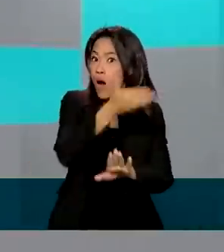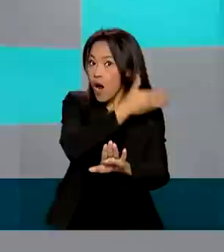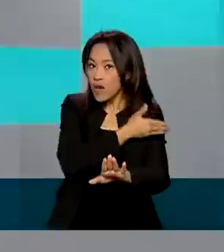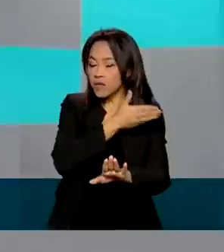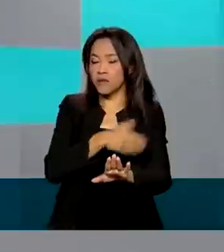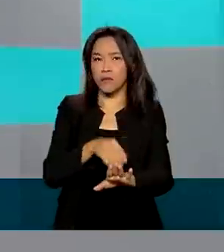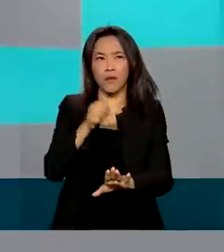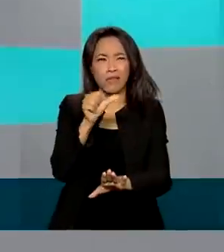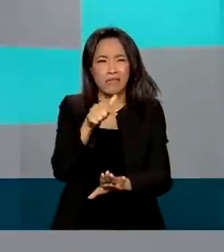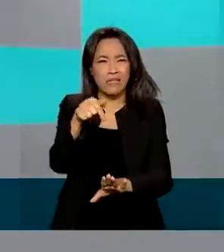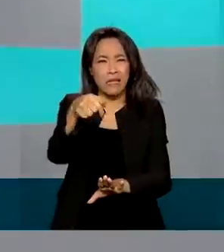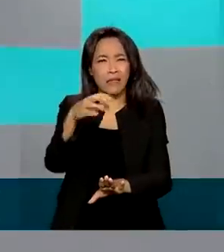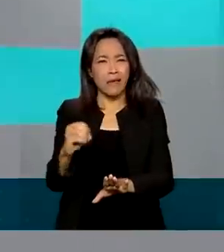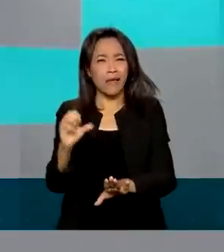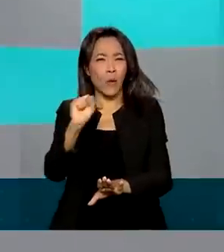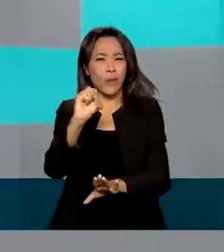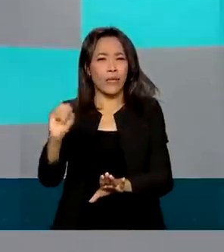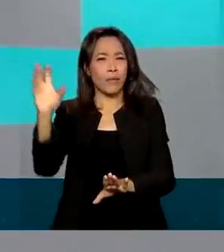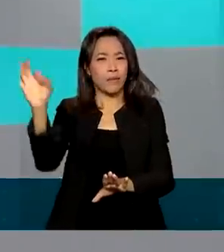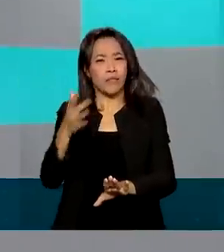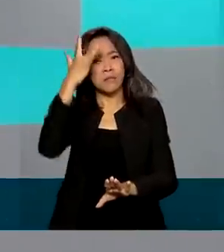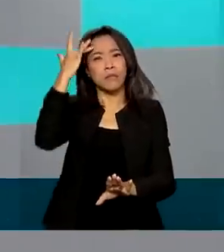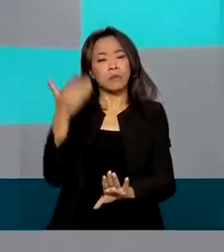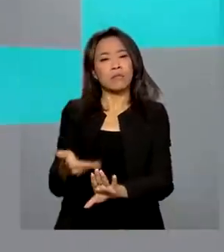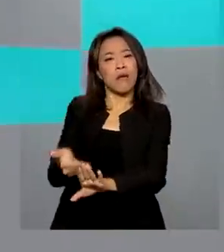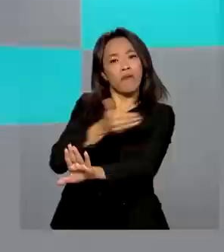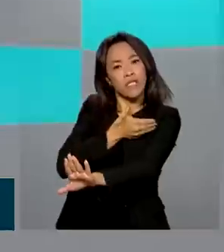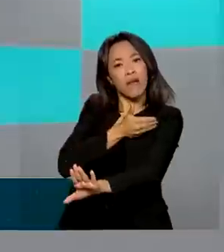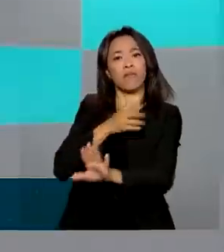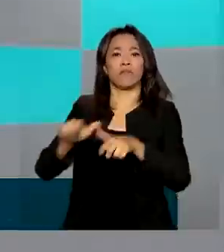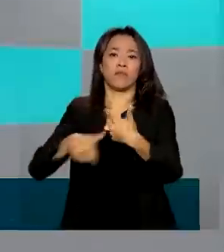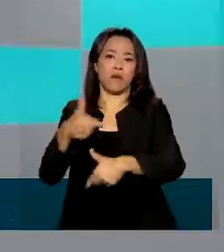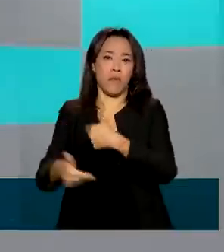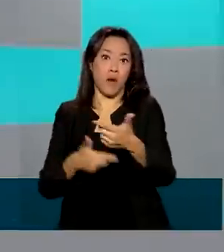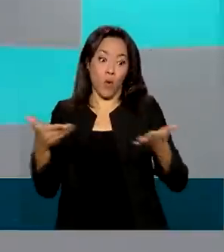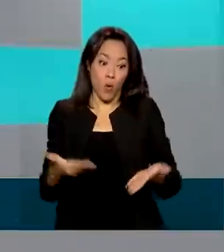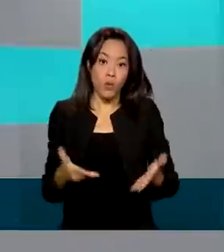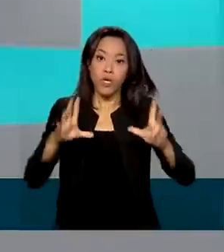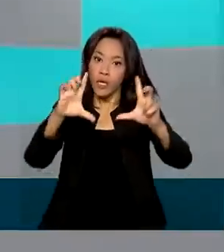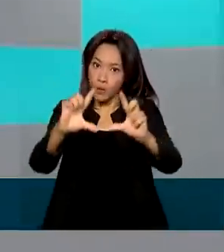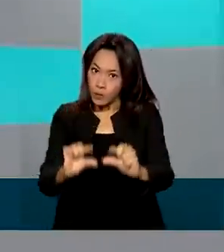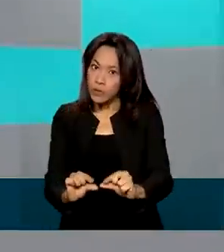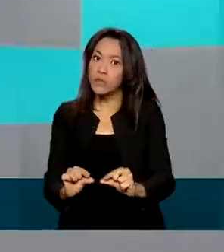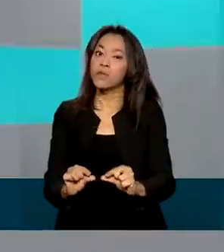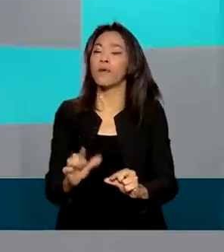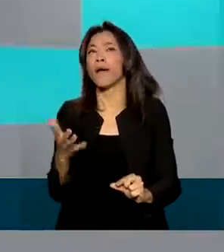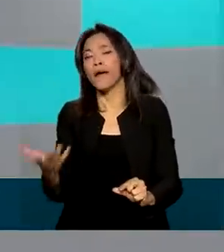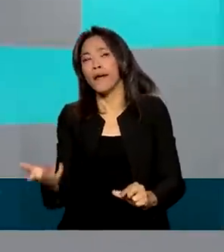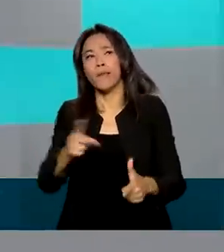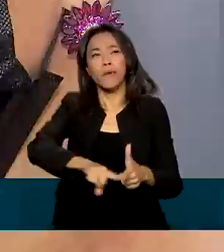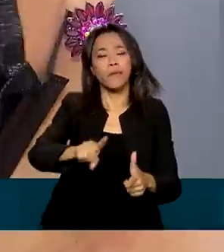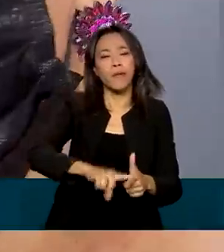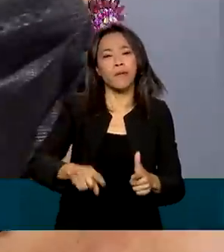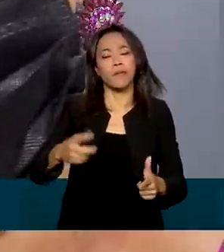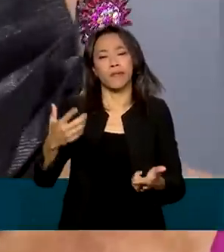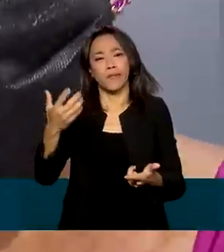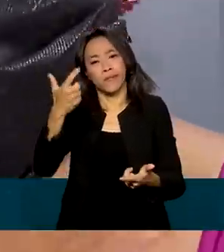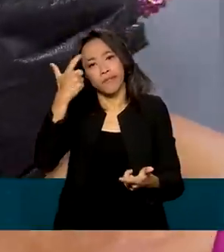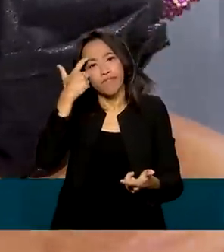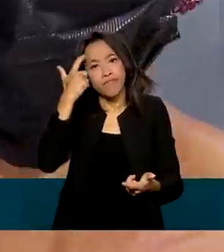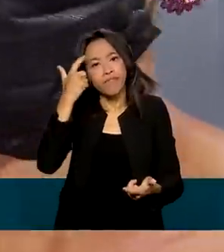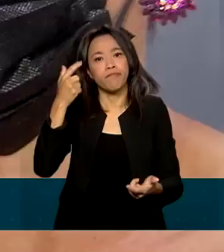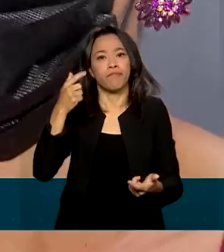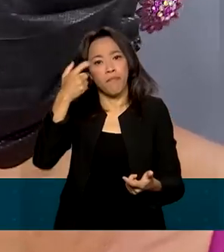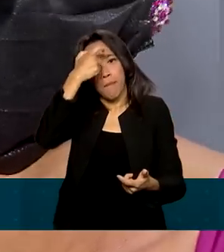70%, 80%. Hoje reduziu muito. Era um afastamento por problemas de saúde mental. Valéria,